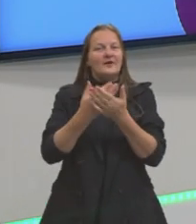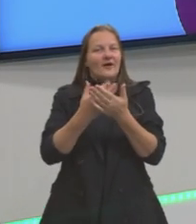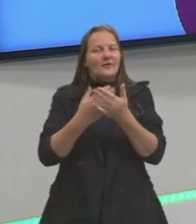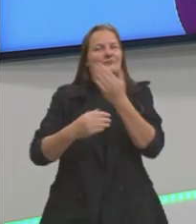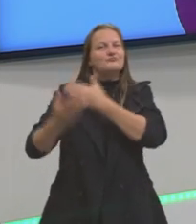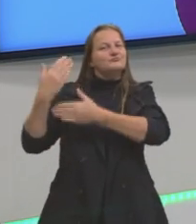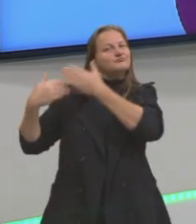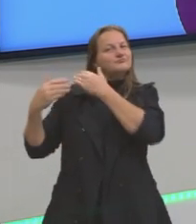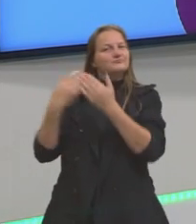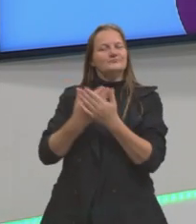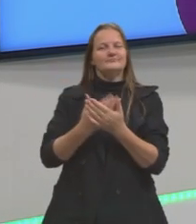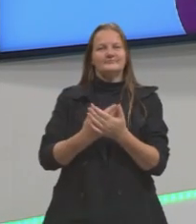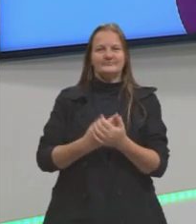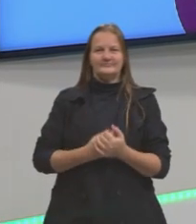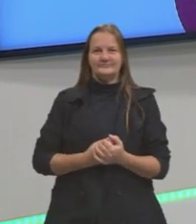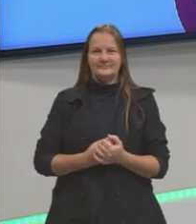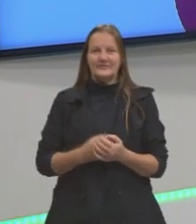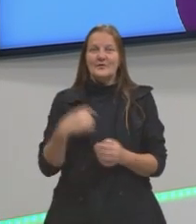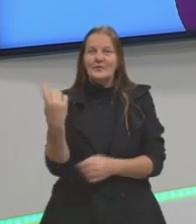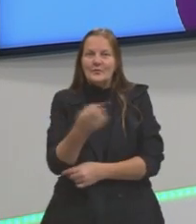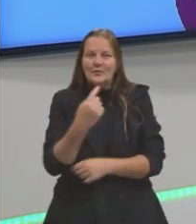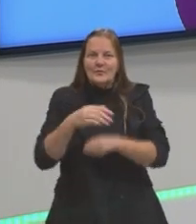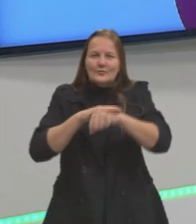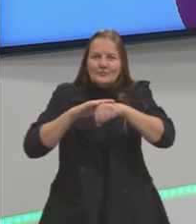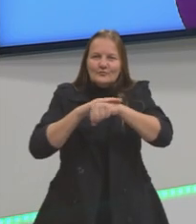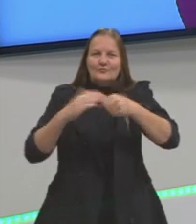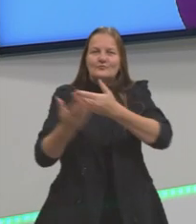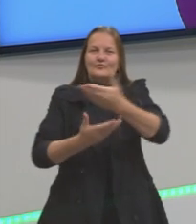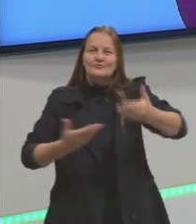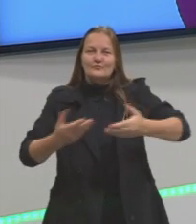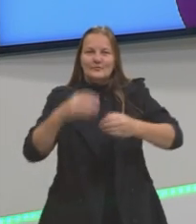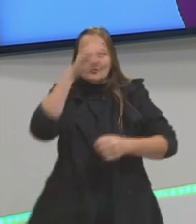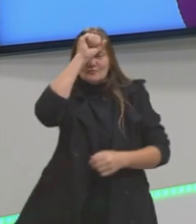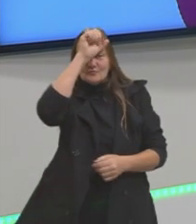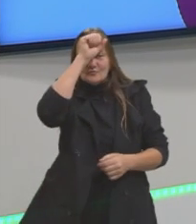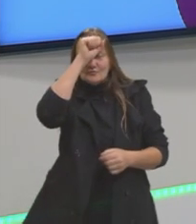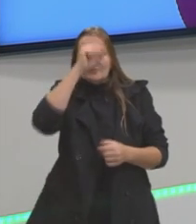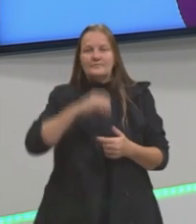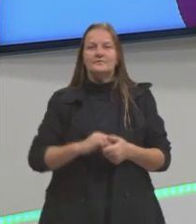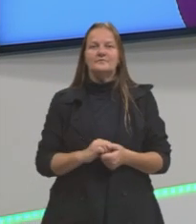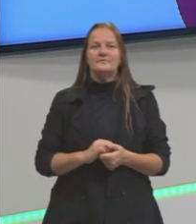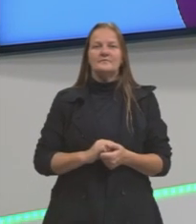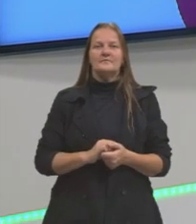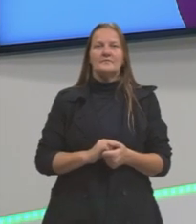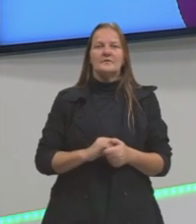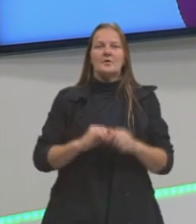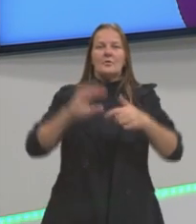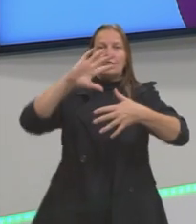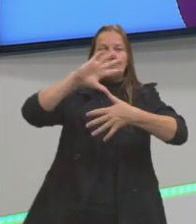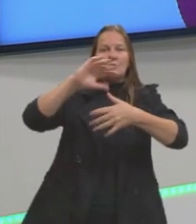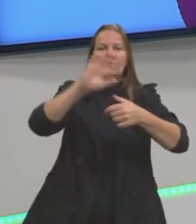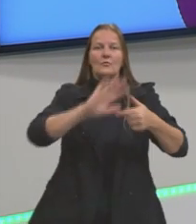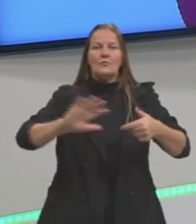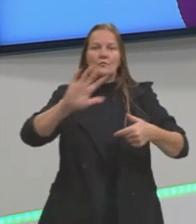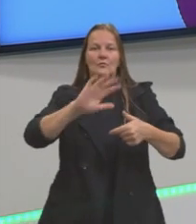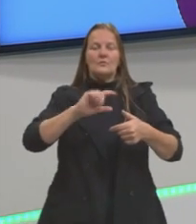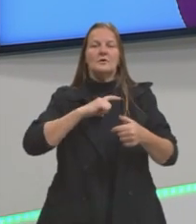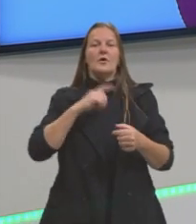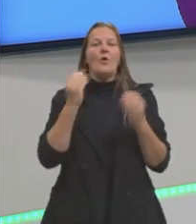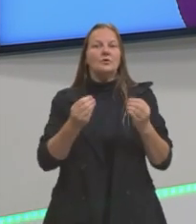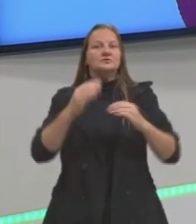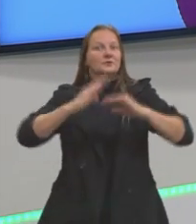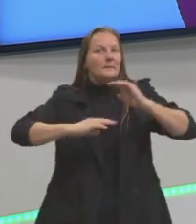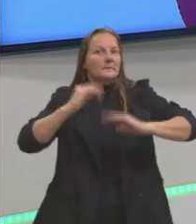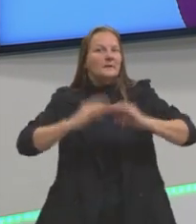viu em aulas anteriores, nós falamos um pouco, então, sobre cartografia e hoje nós vamos falar um pouco sobre a aplicação e a relação